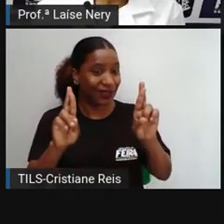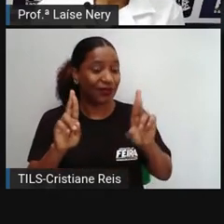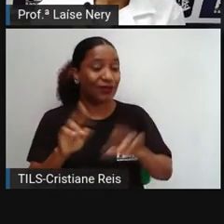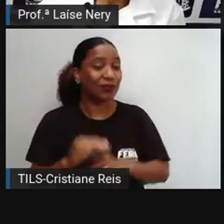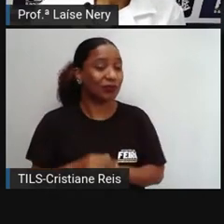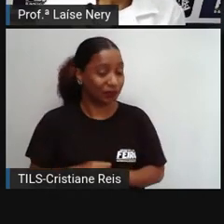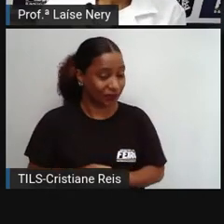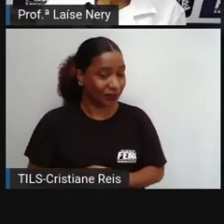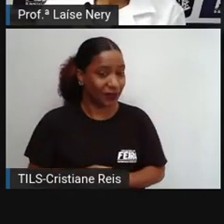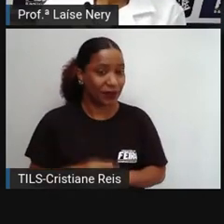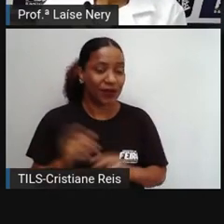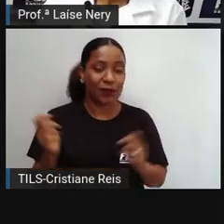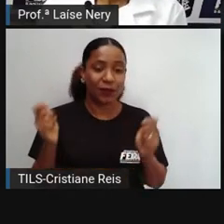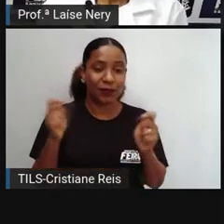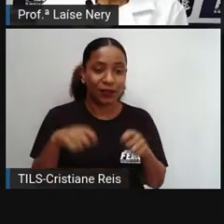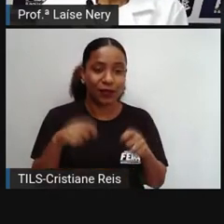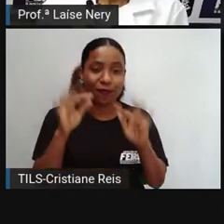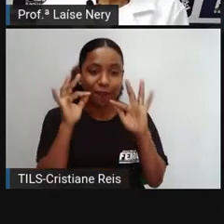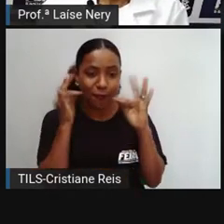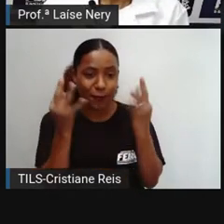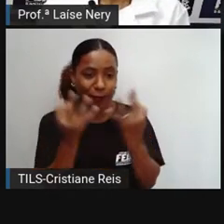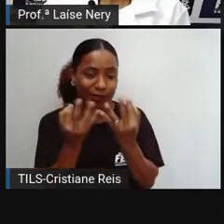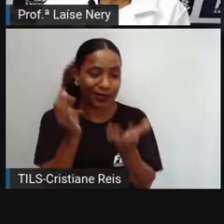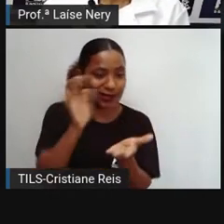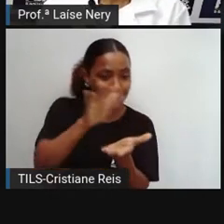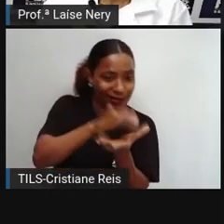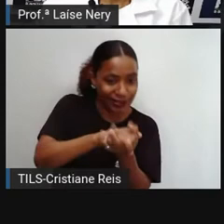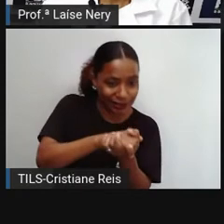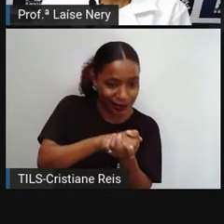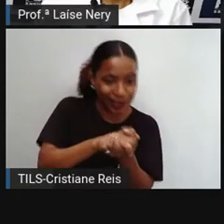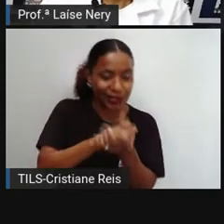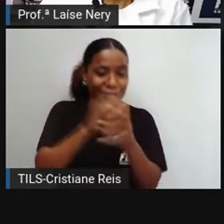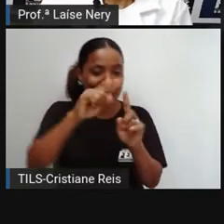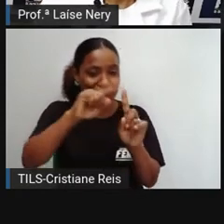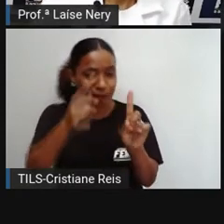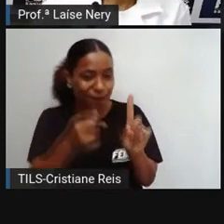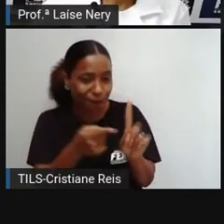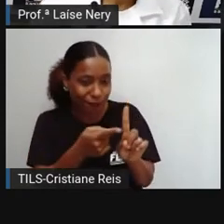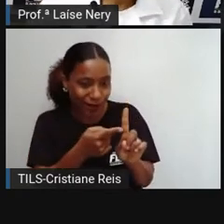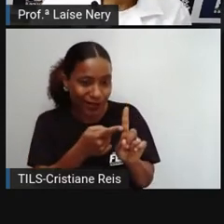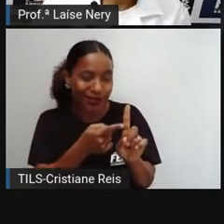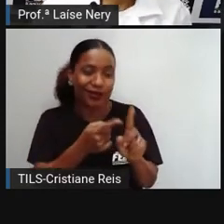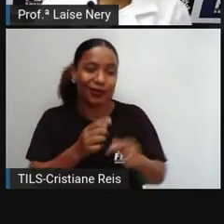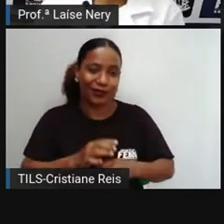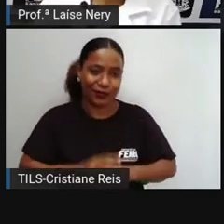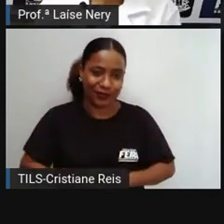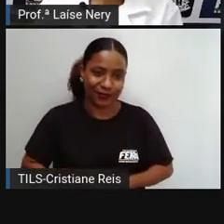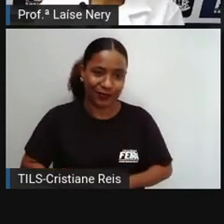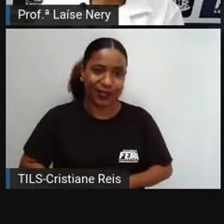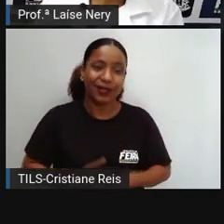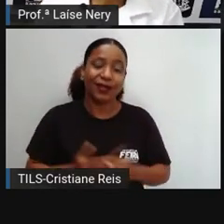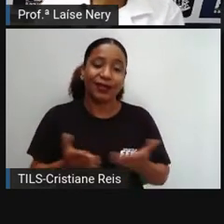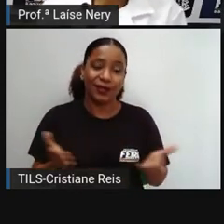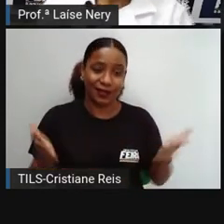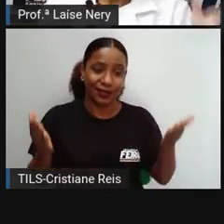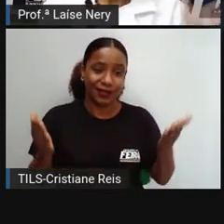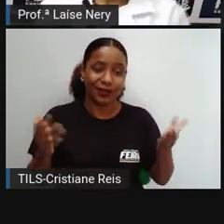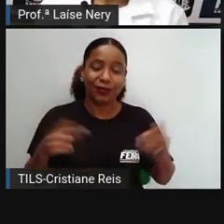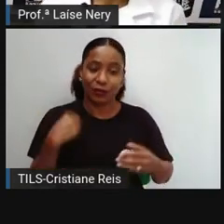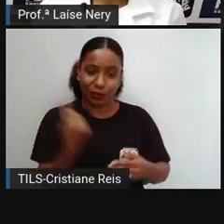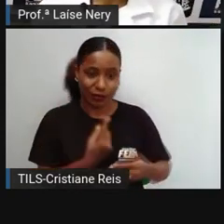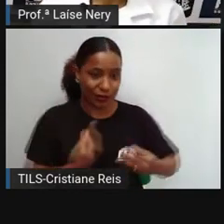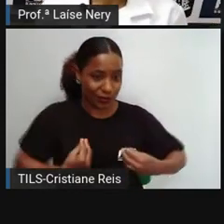reproduzir. Porque a nossa espécie, para continuar vivendo sobre a terra, precisa se reproduzir.